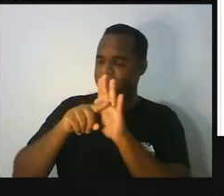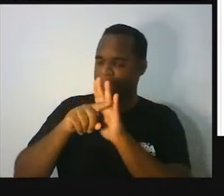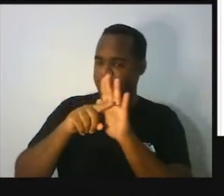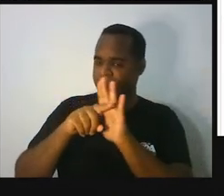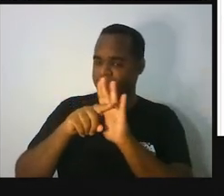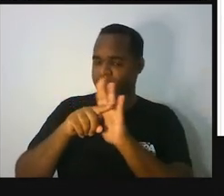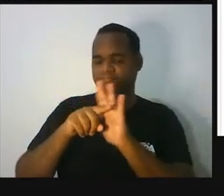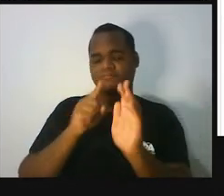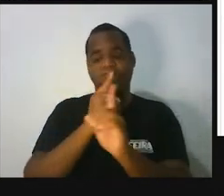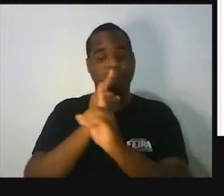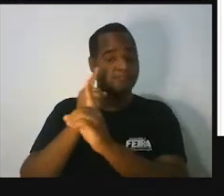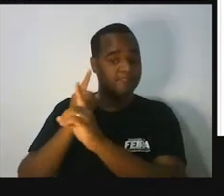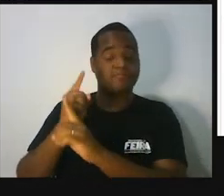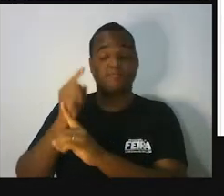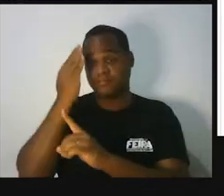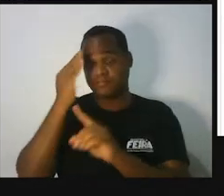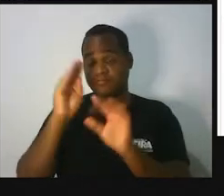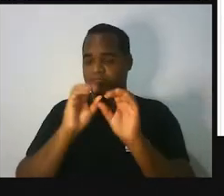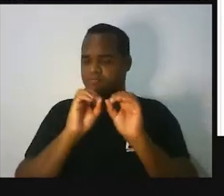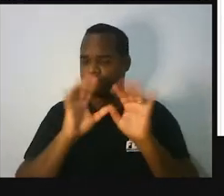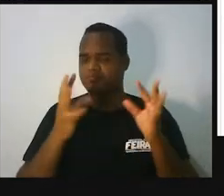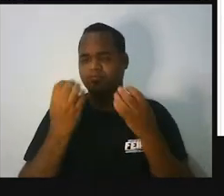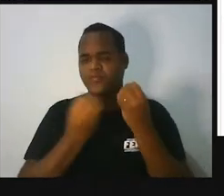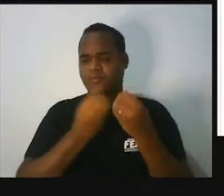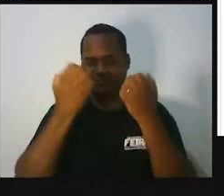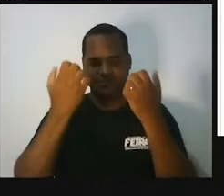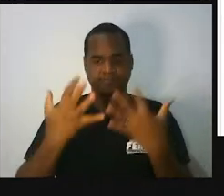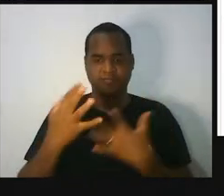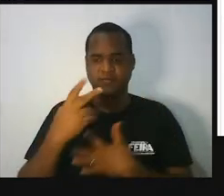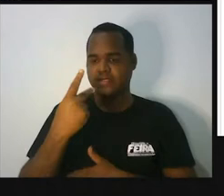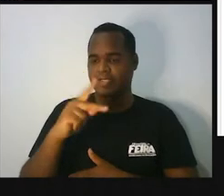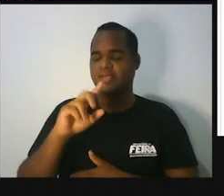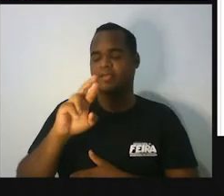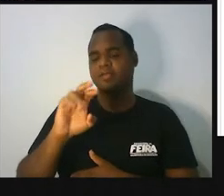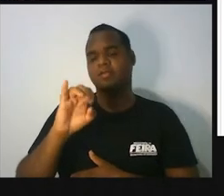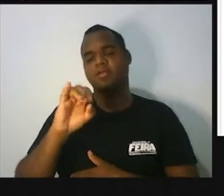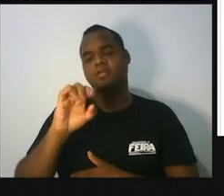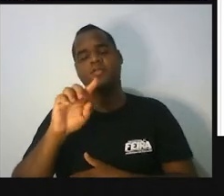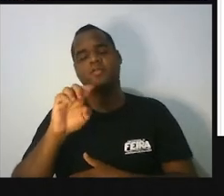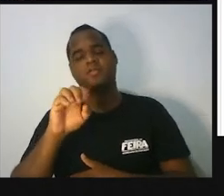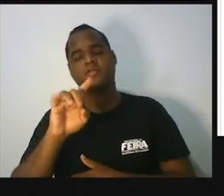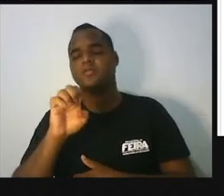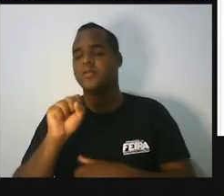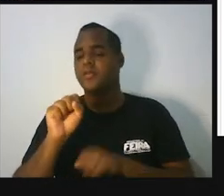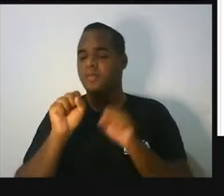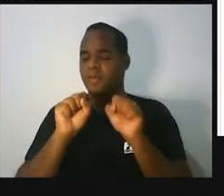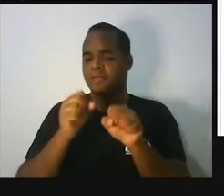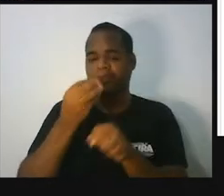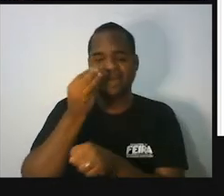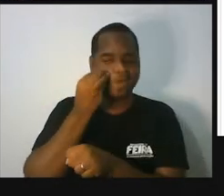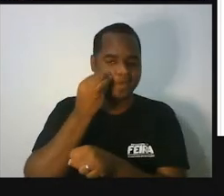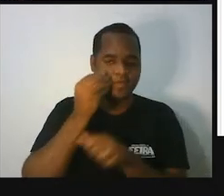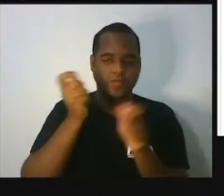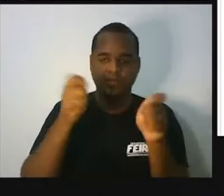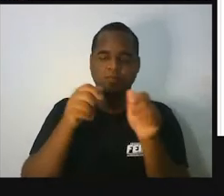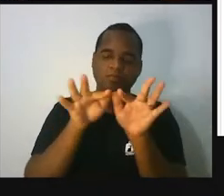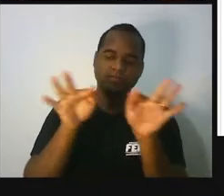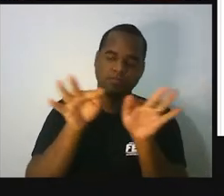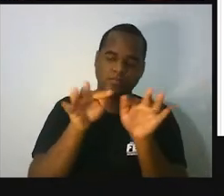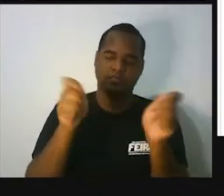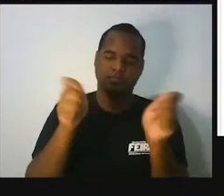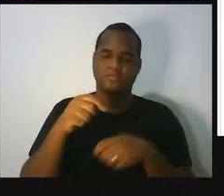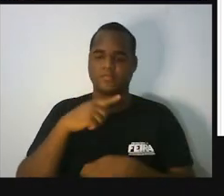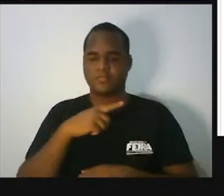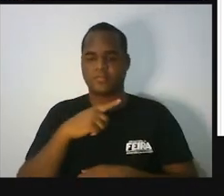estar entendendo melhor essa rigidez do triângulo. Ou então você pode fazer um experimentozinho simples, sei lá, com